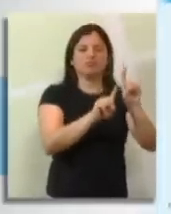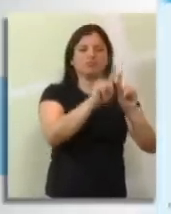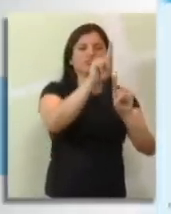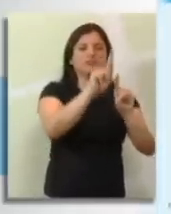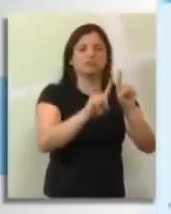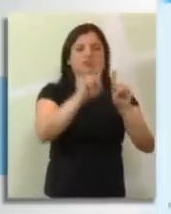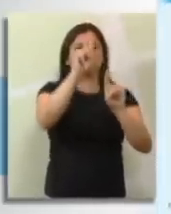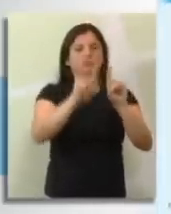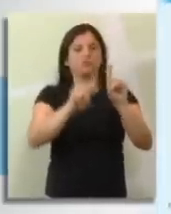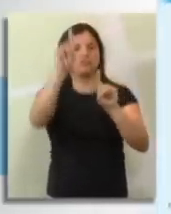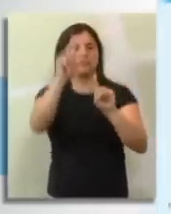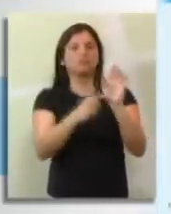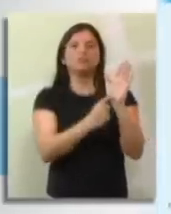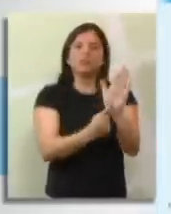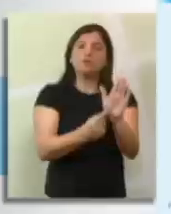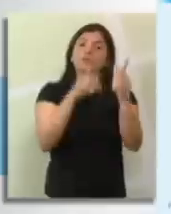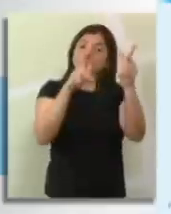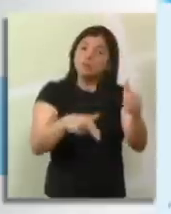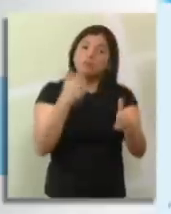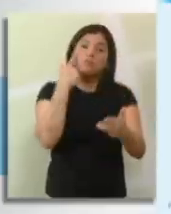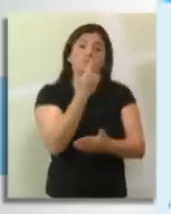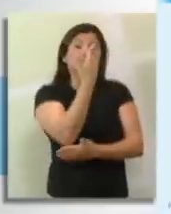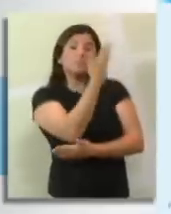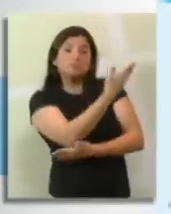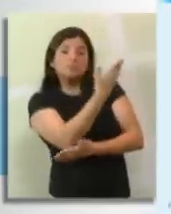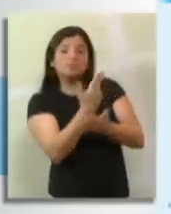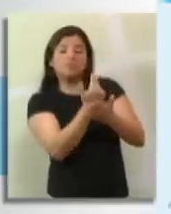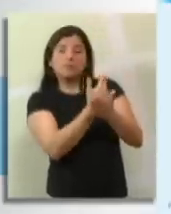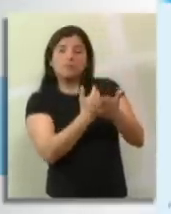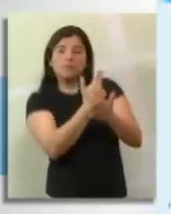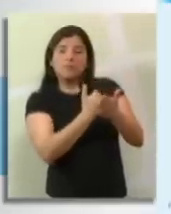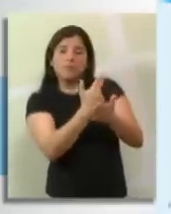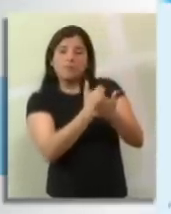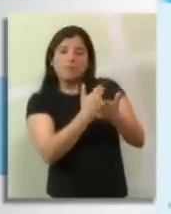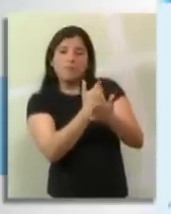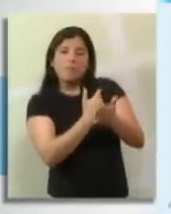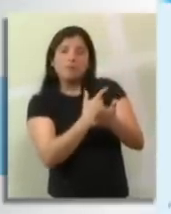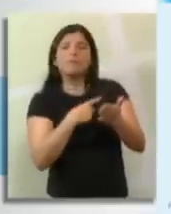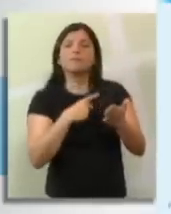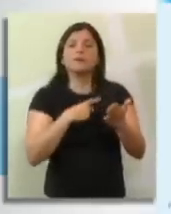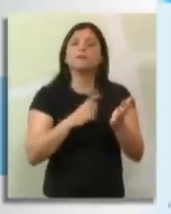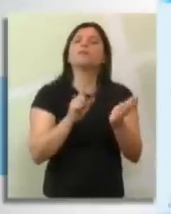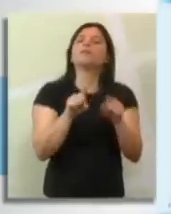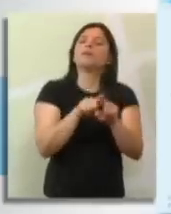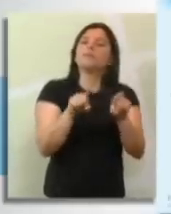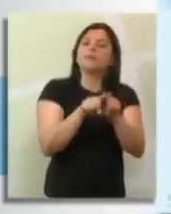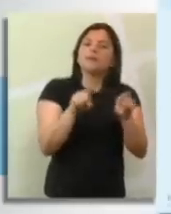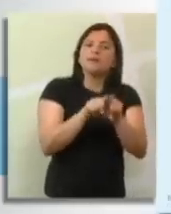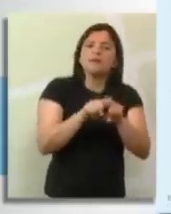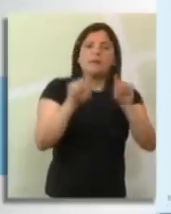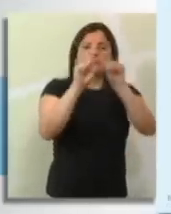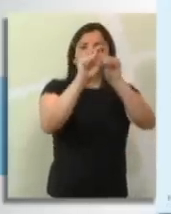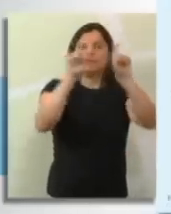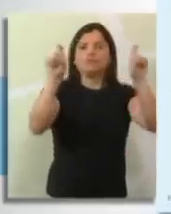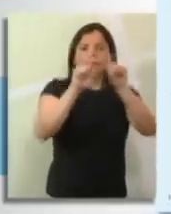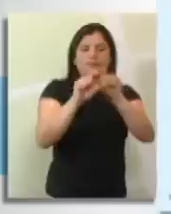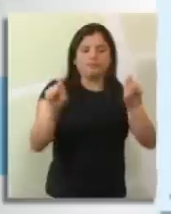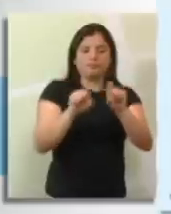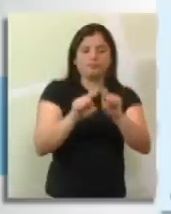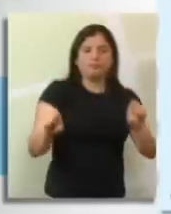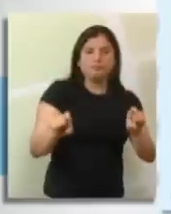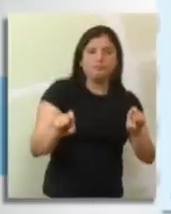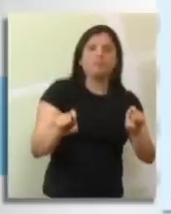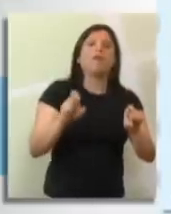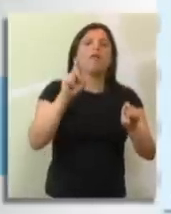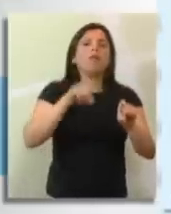declínio de um evento em barras verticais, além de ser usado também para mostrar a comparação entre grupos, o gráfico de barras, onde